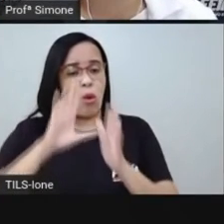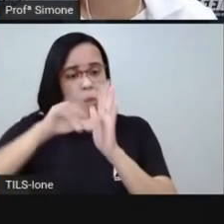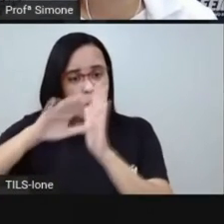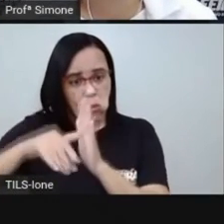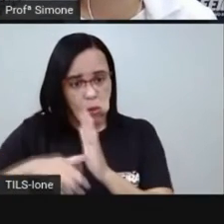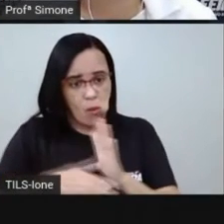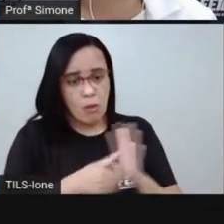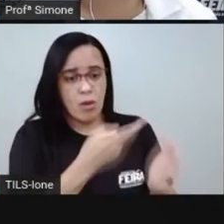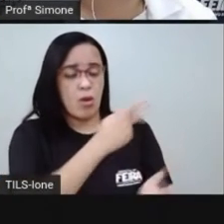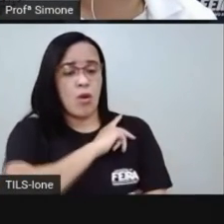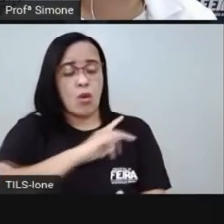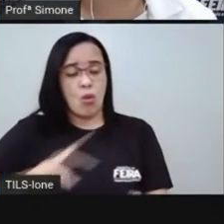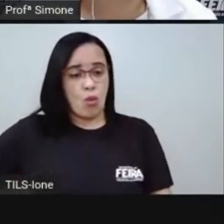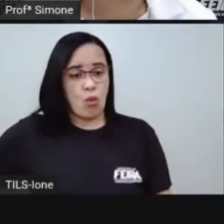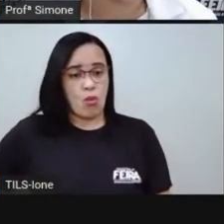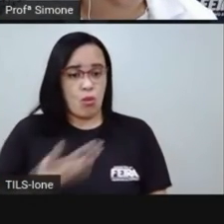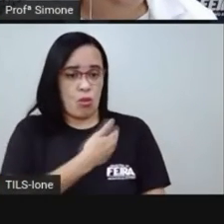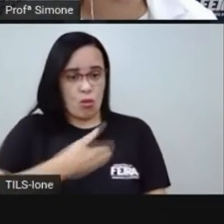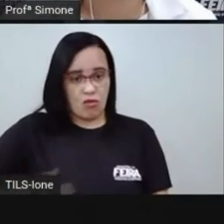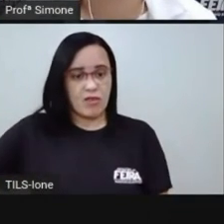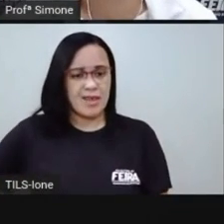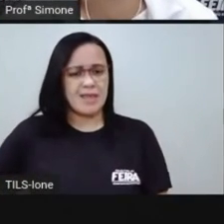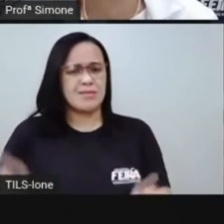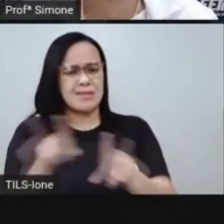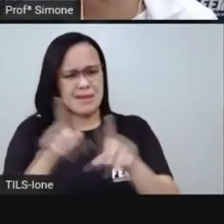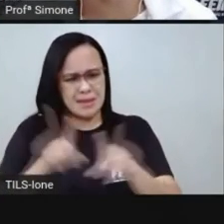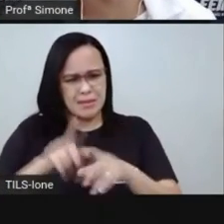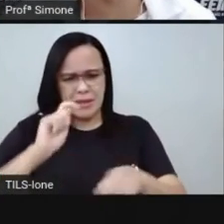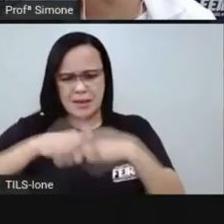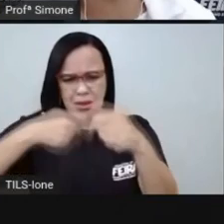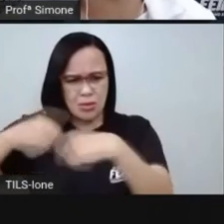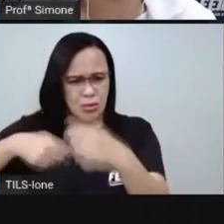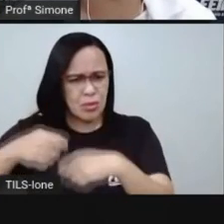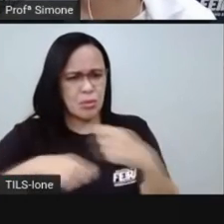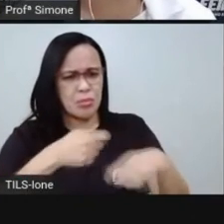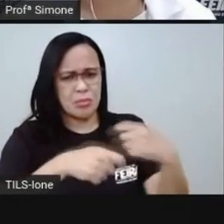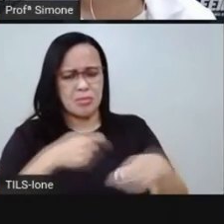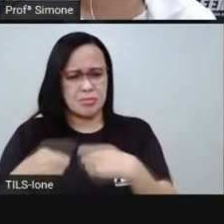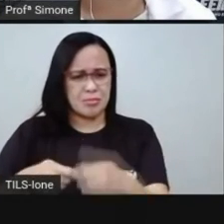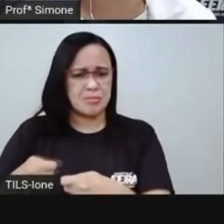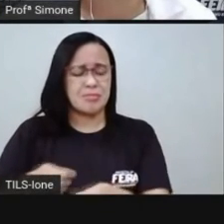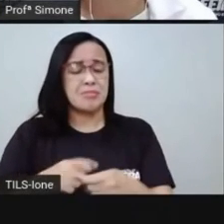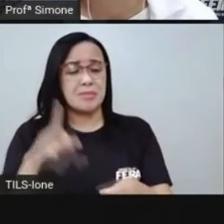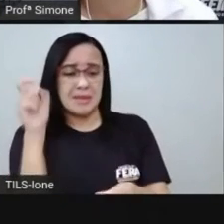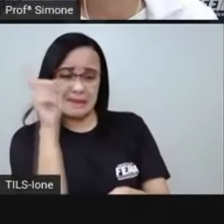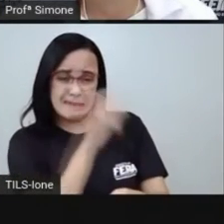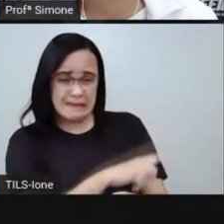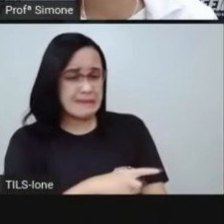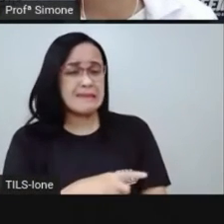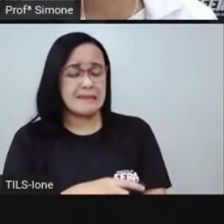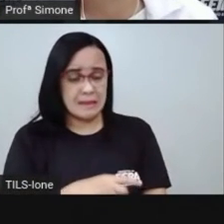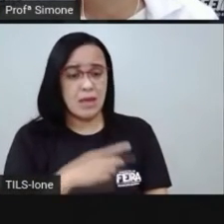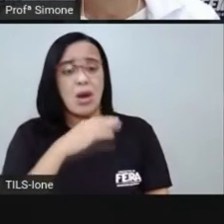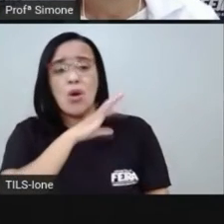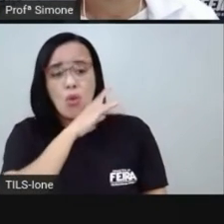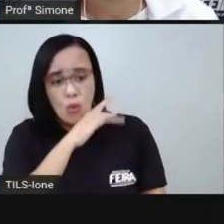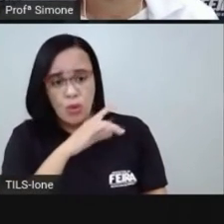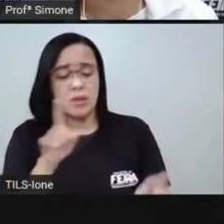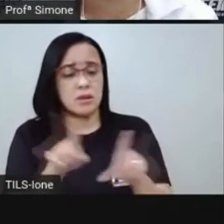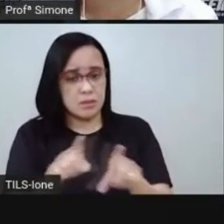por planos econômicos desastrosos no governo do José Sarney então assim